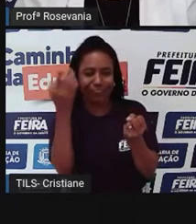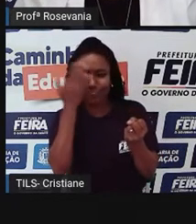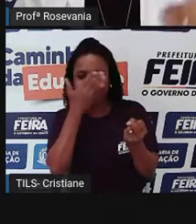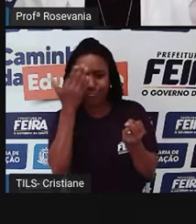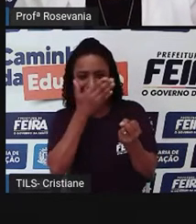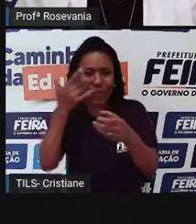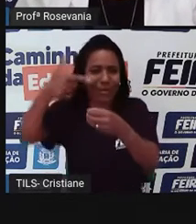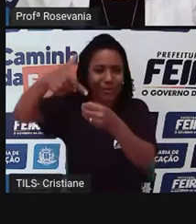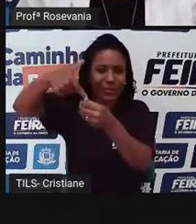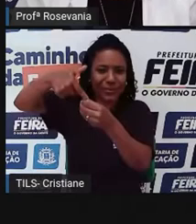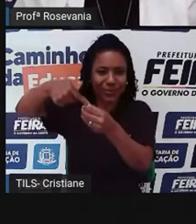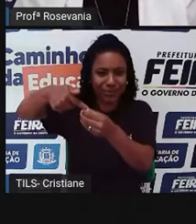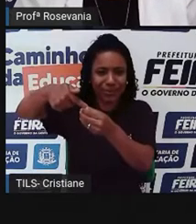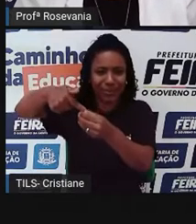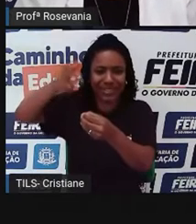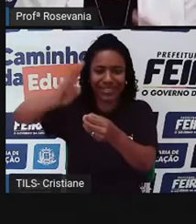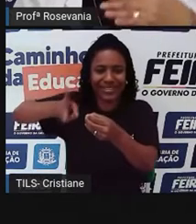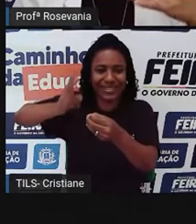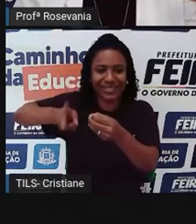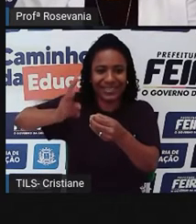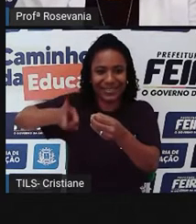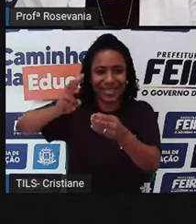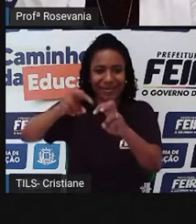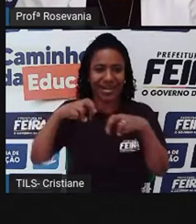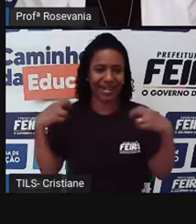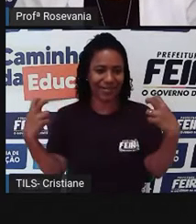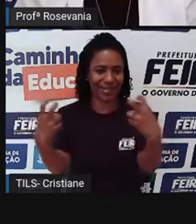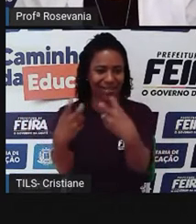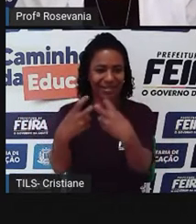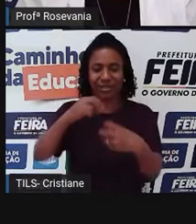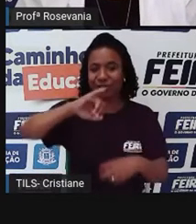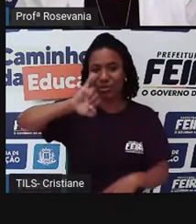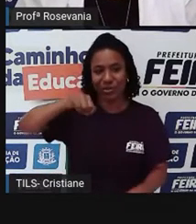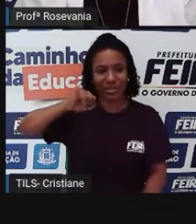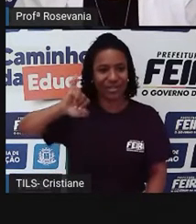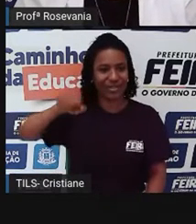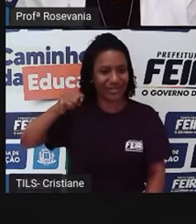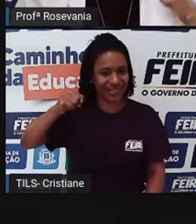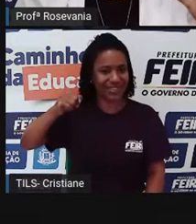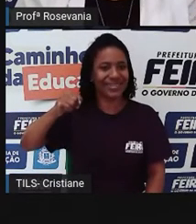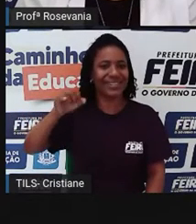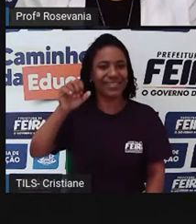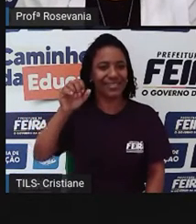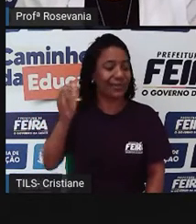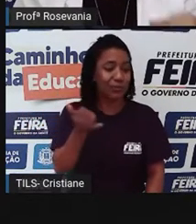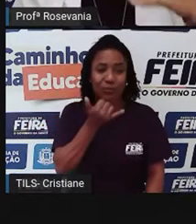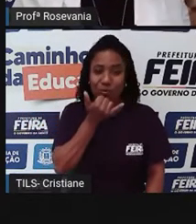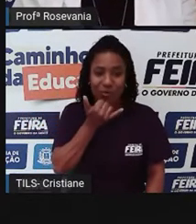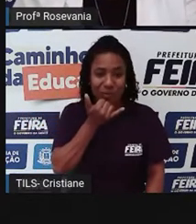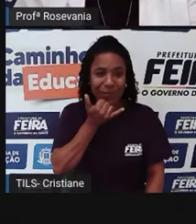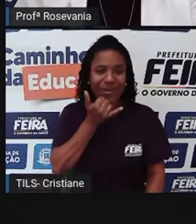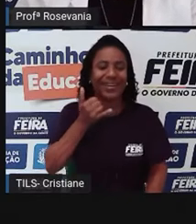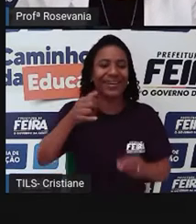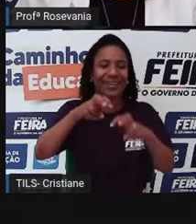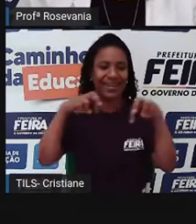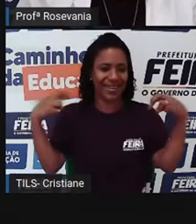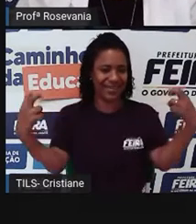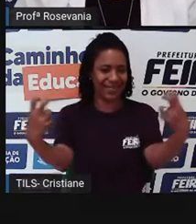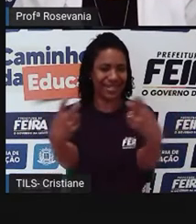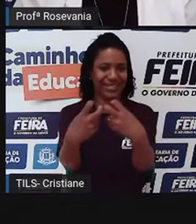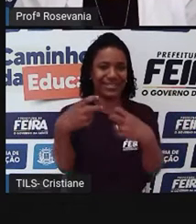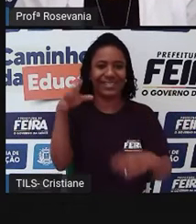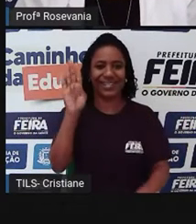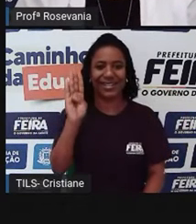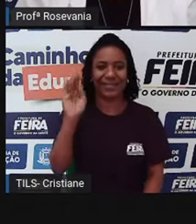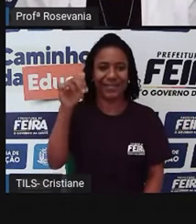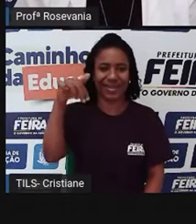foto, mas na Praça JJ Seabra, que é a continuidade, né, dessa praça aí, ou, desculpa, na Praça da Bandeira, que é a continuidade da Praça